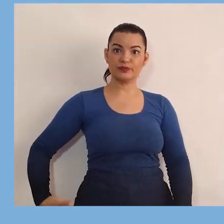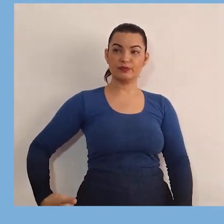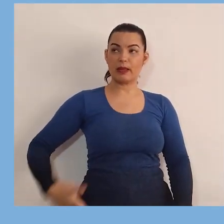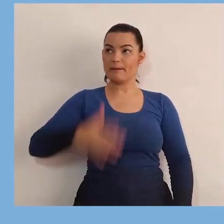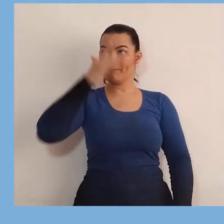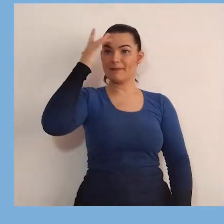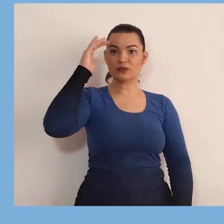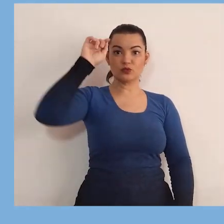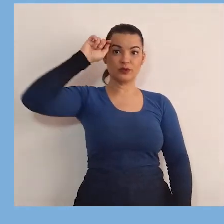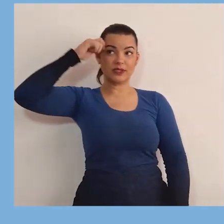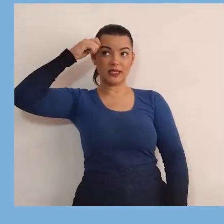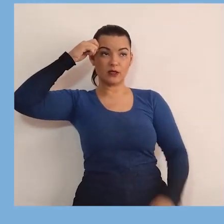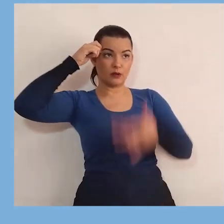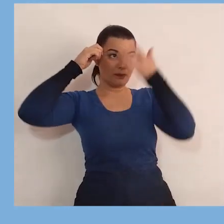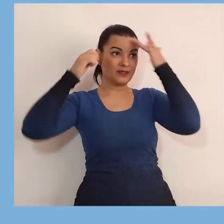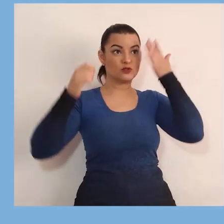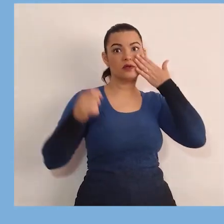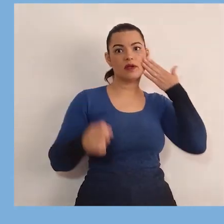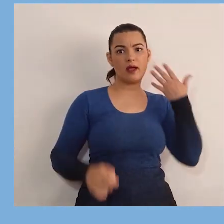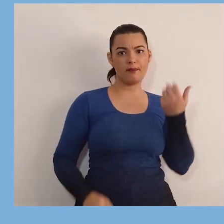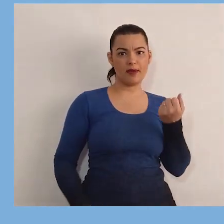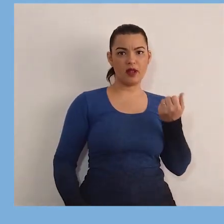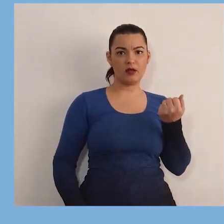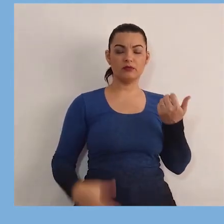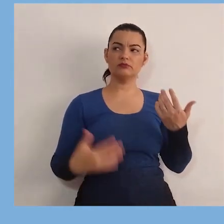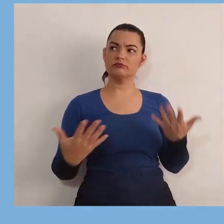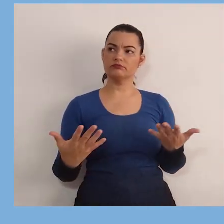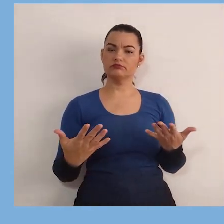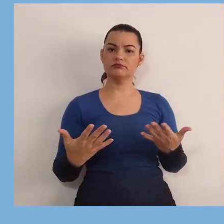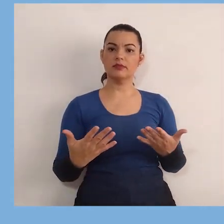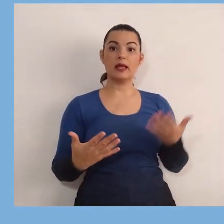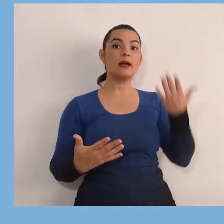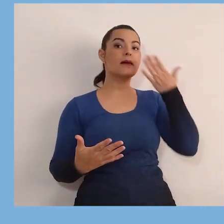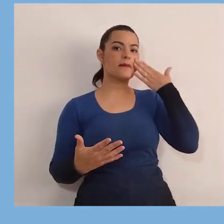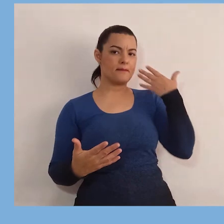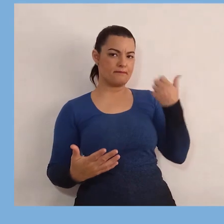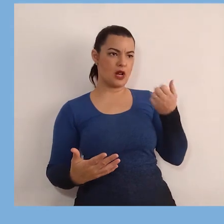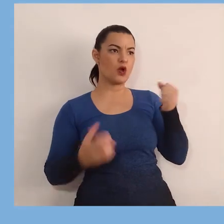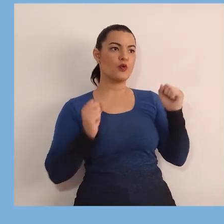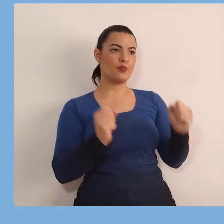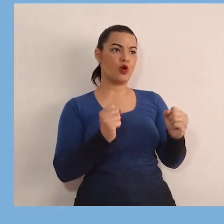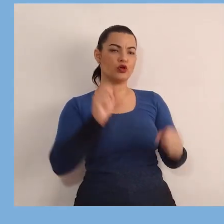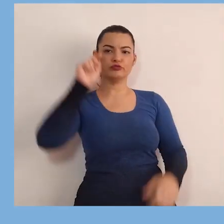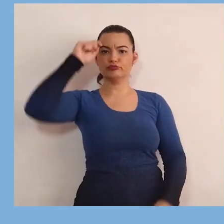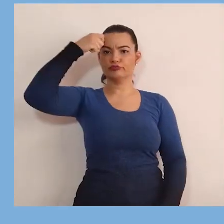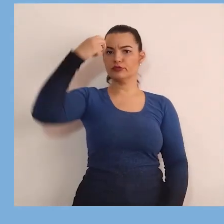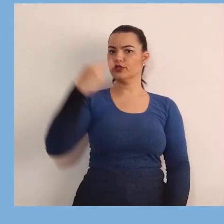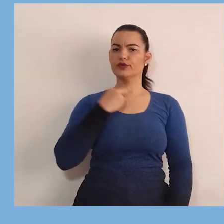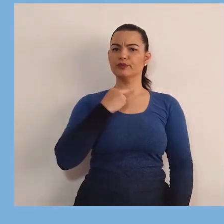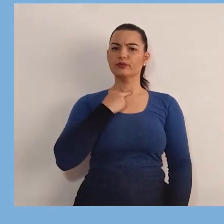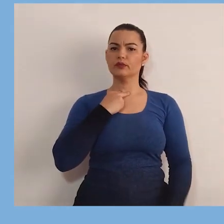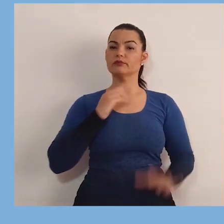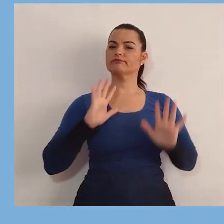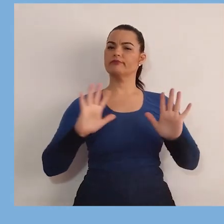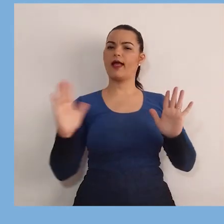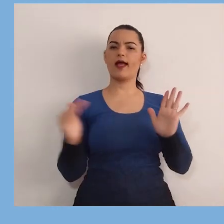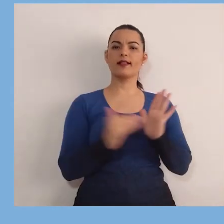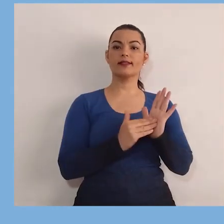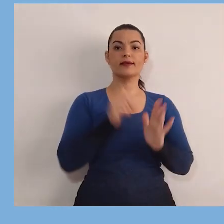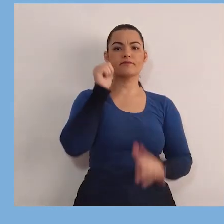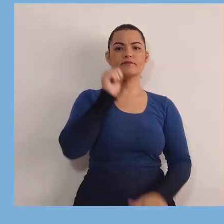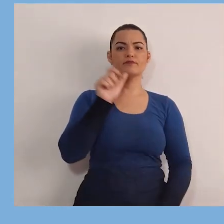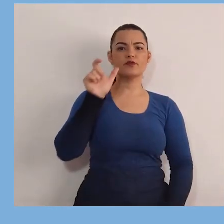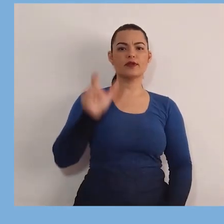para negros e brancos? Pois bem, eram para brancos e não para negros. Até que